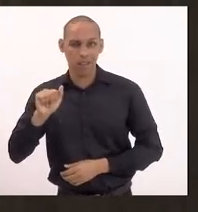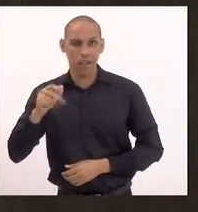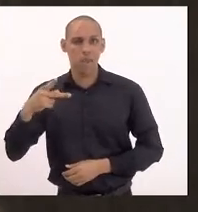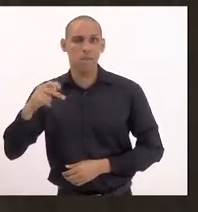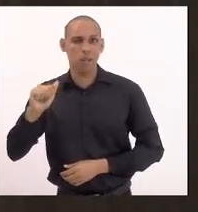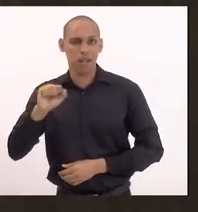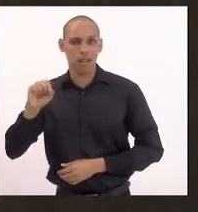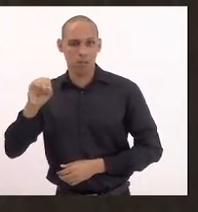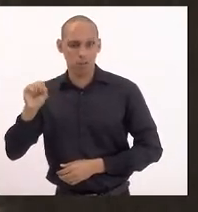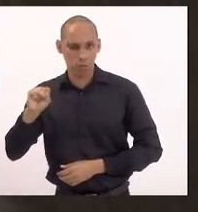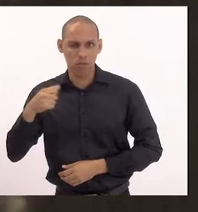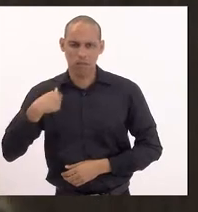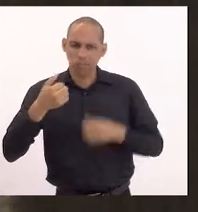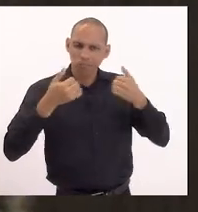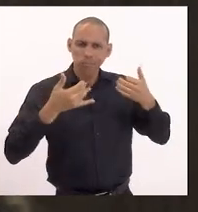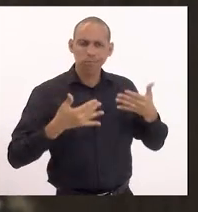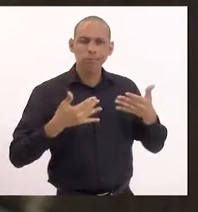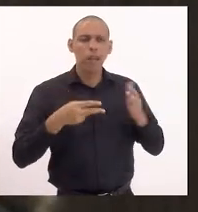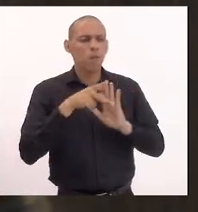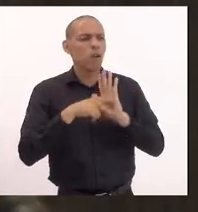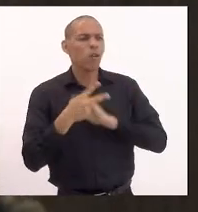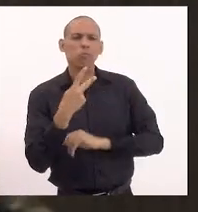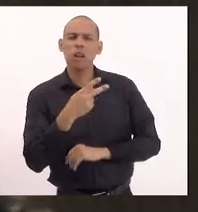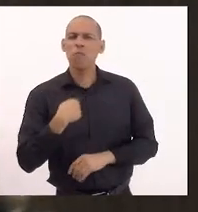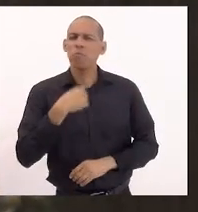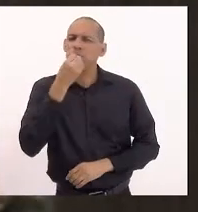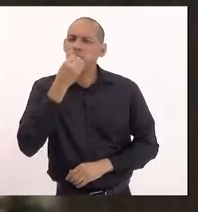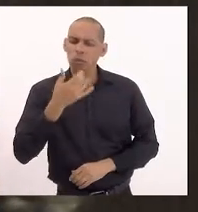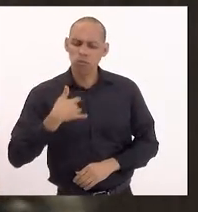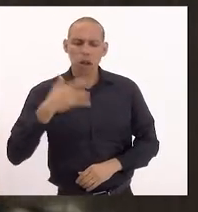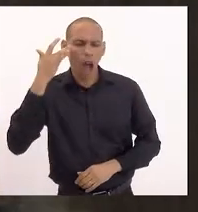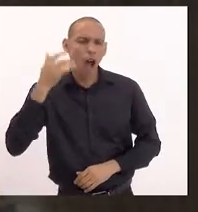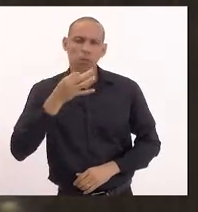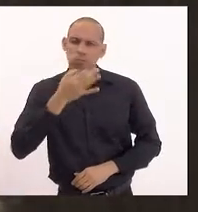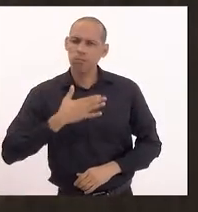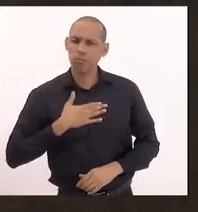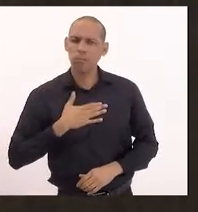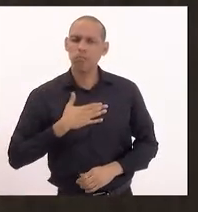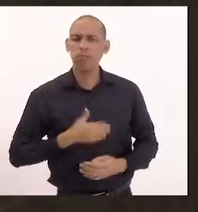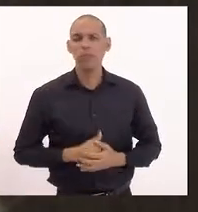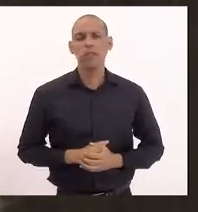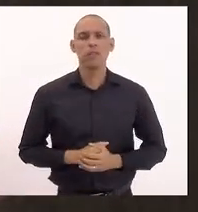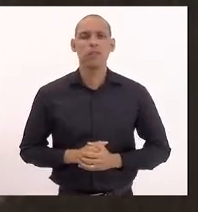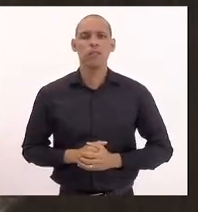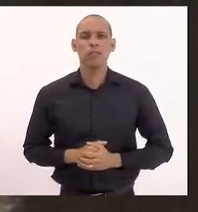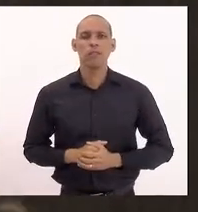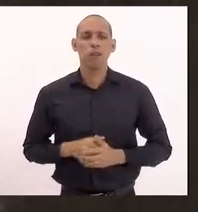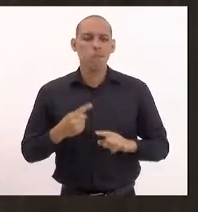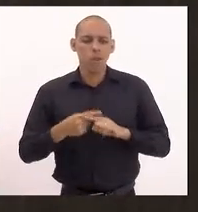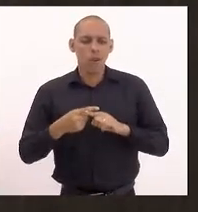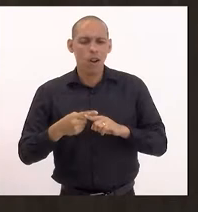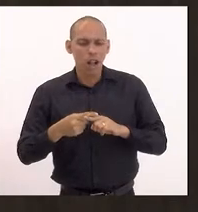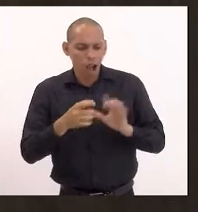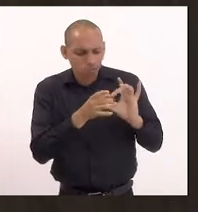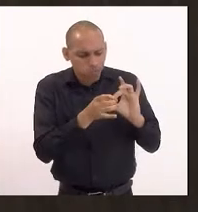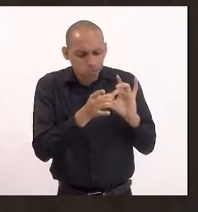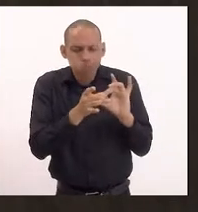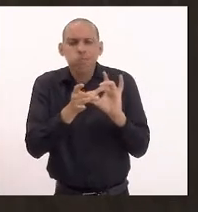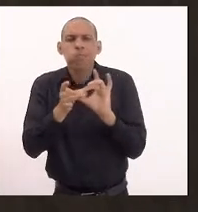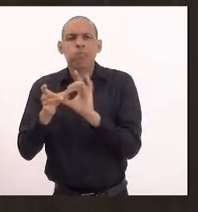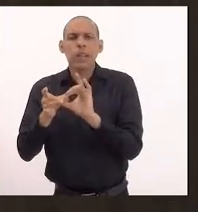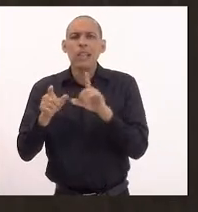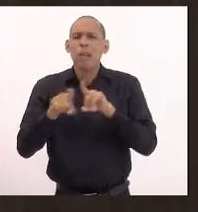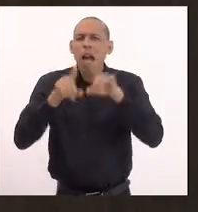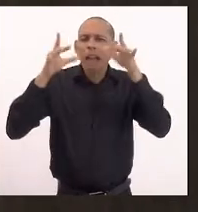que achei o projeto dela muito bom pelo seu contexto e pelo seu